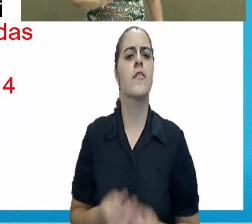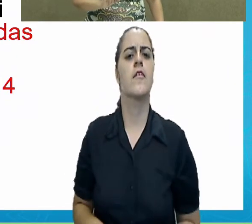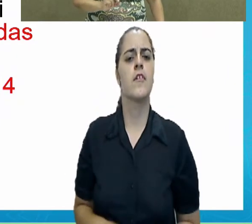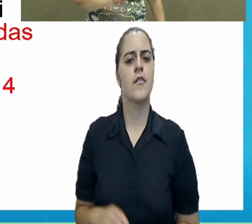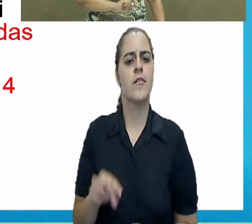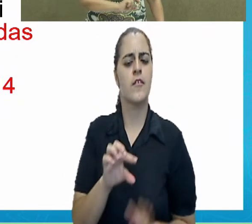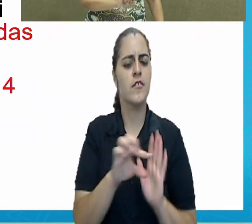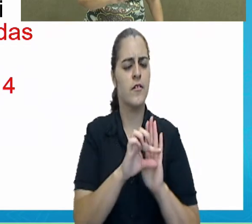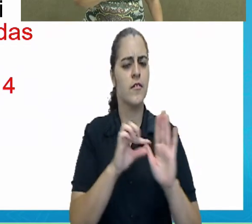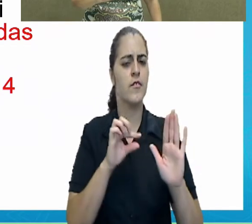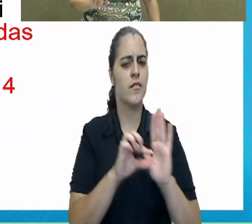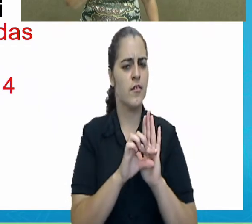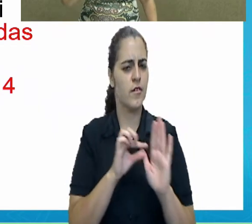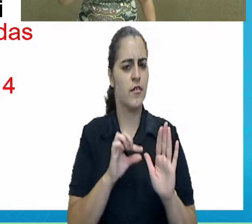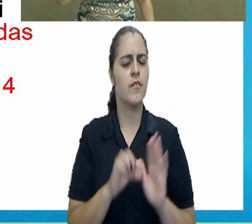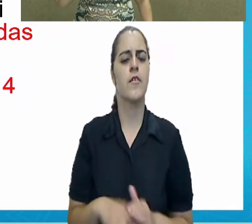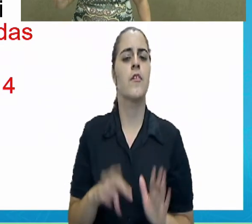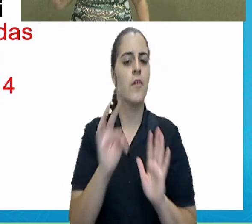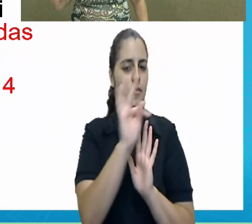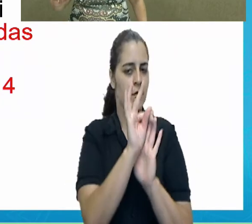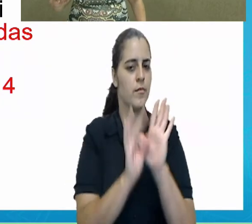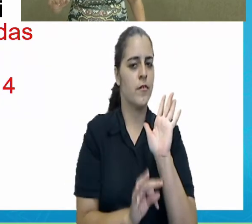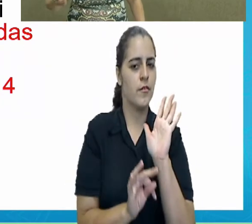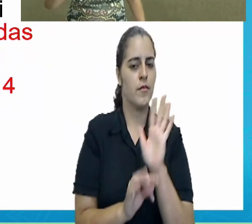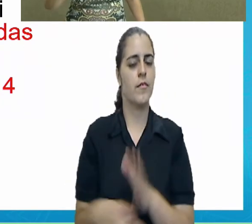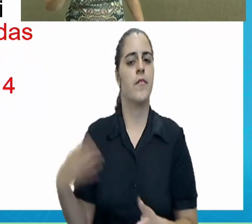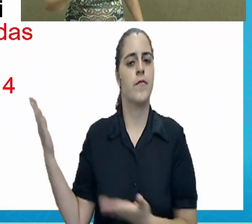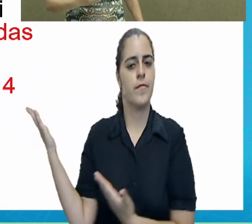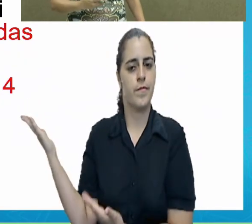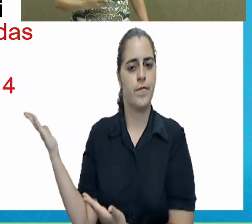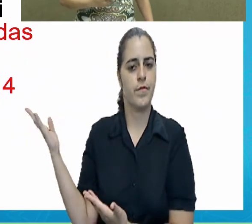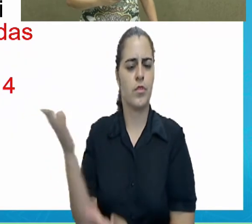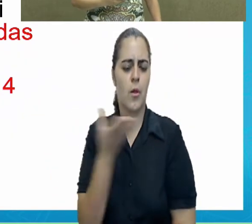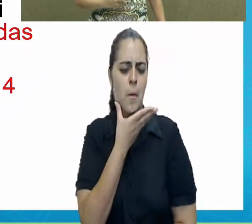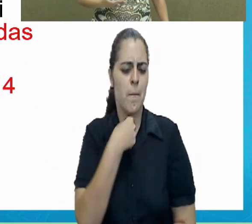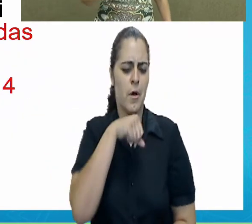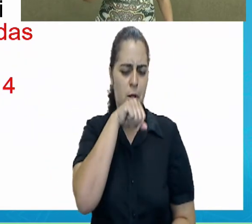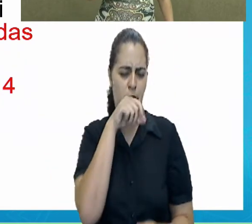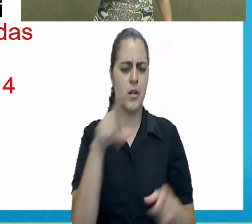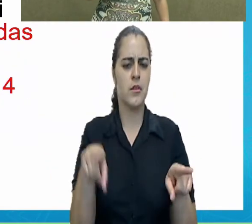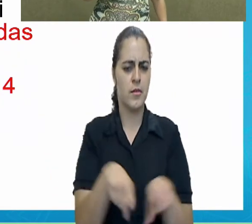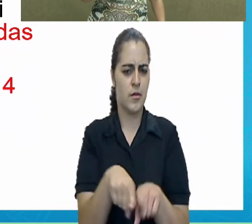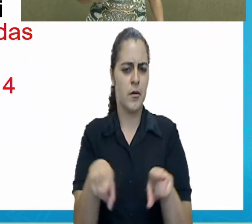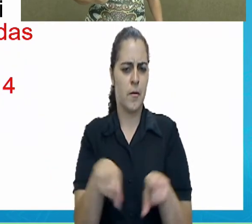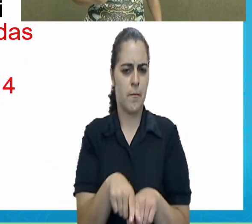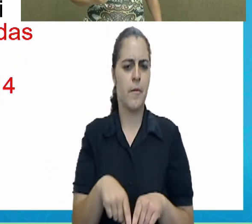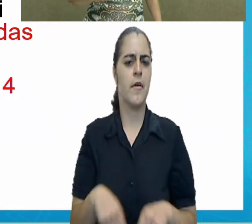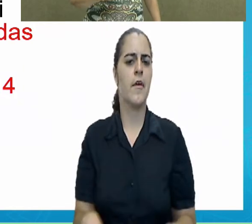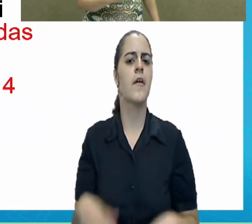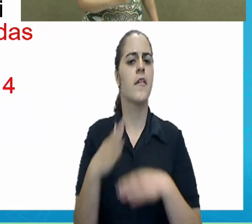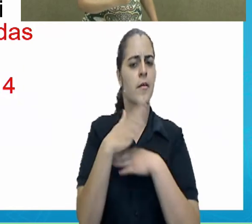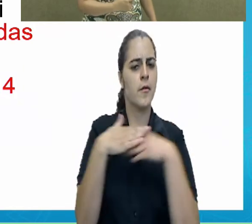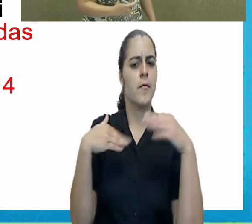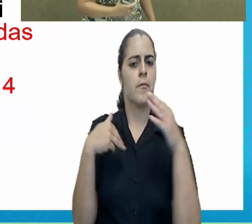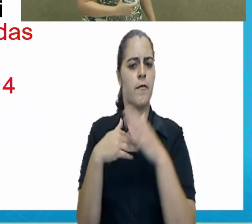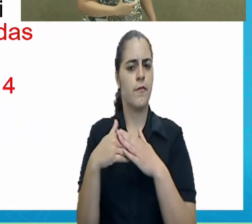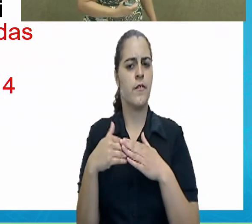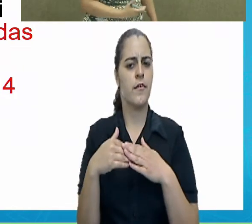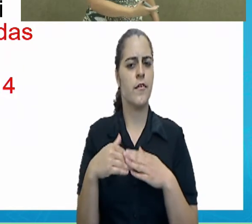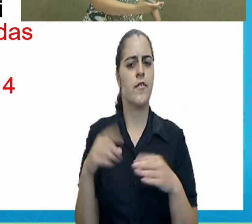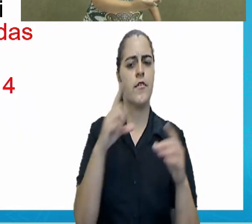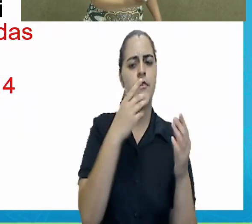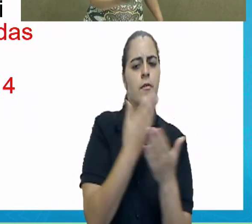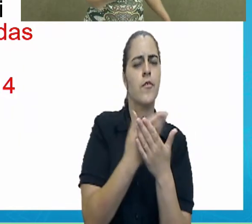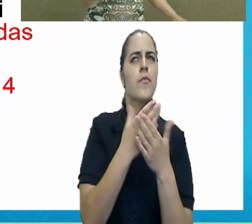Esse trecho está lá no texto. O pai dele também é um astrônomo. A irmã dele